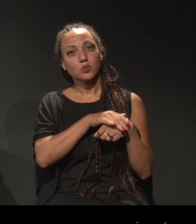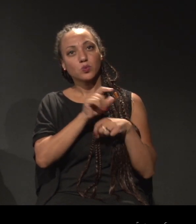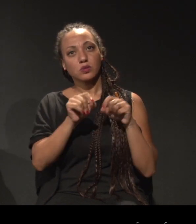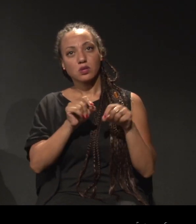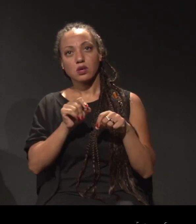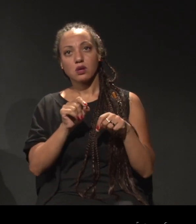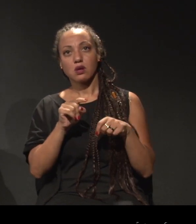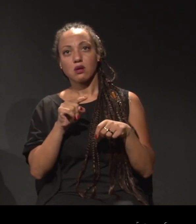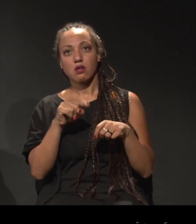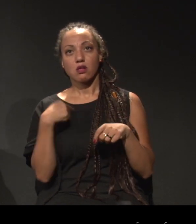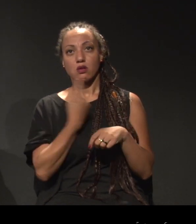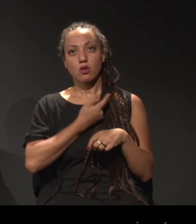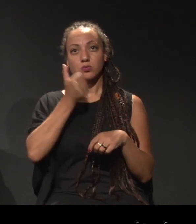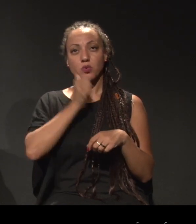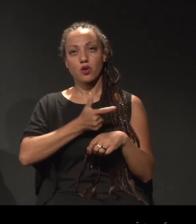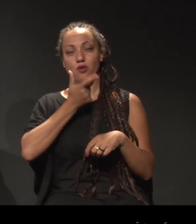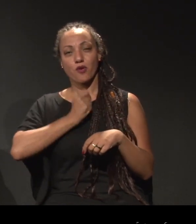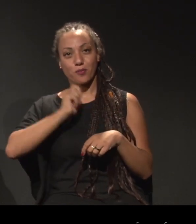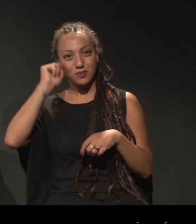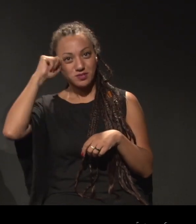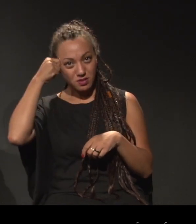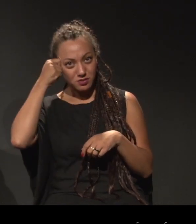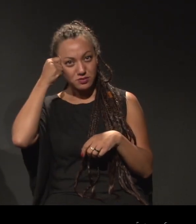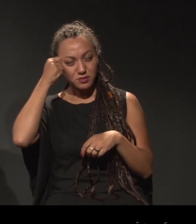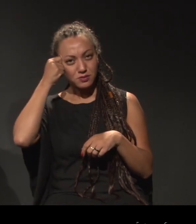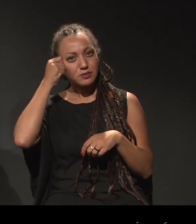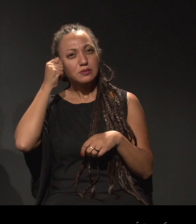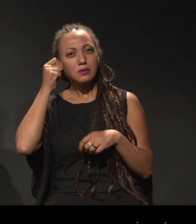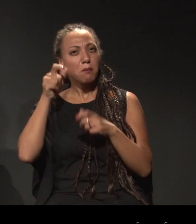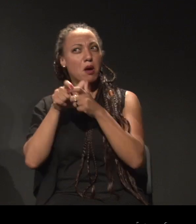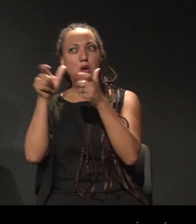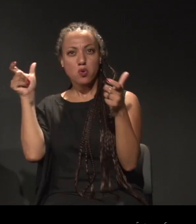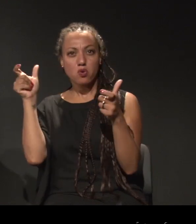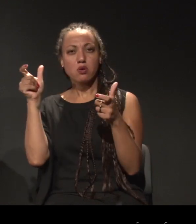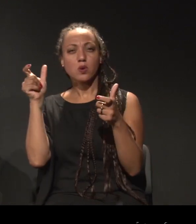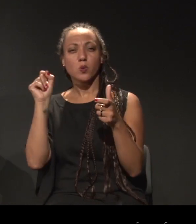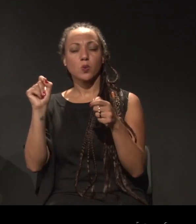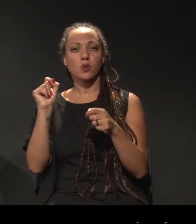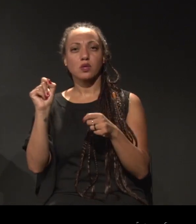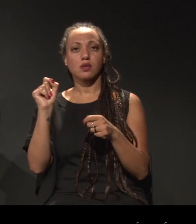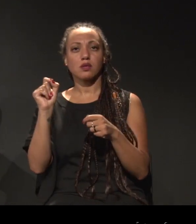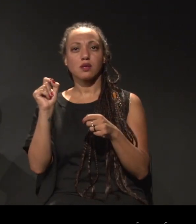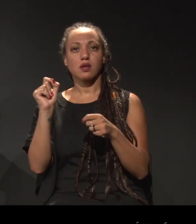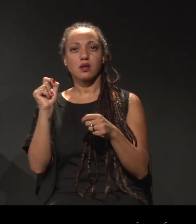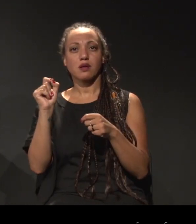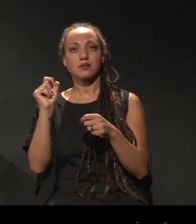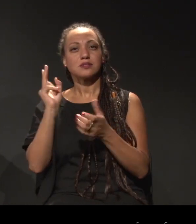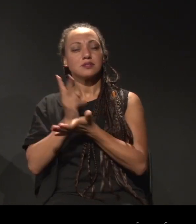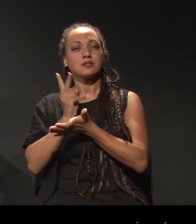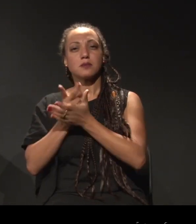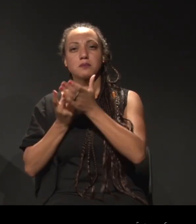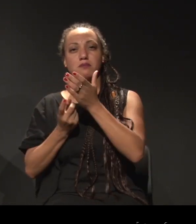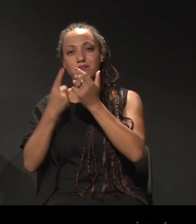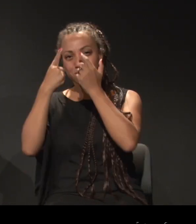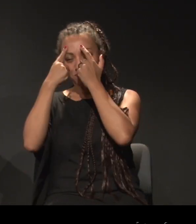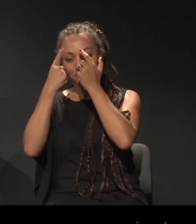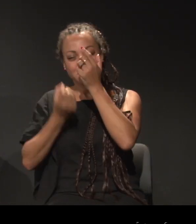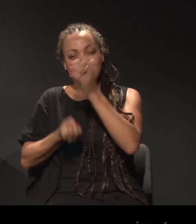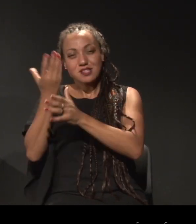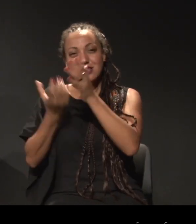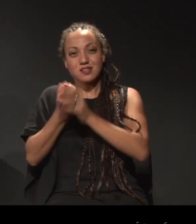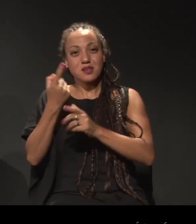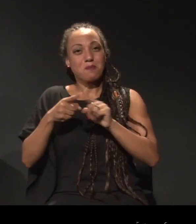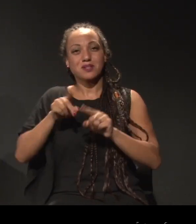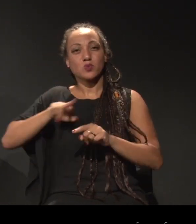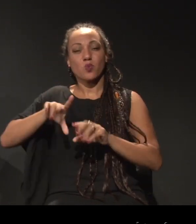negras e negros, sempre partimos de um lugar de criação, ou, na maioria das vezes, sempre partimos de um lugar de criação que não é do conforto, que é de uma violência,